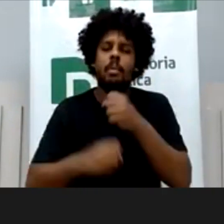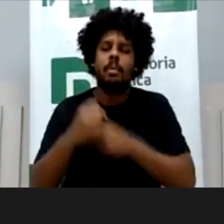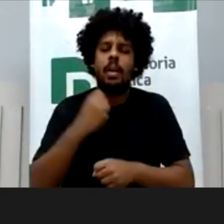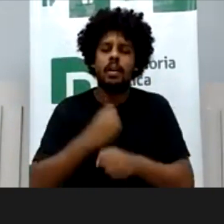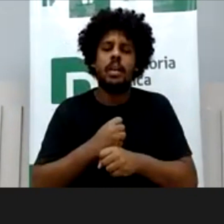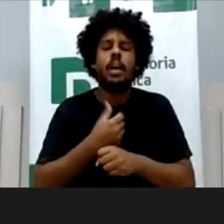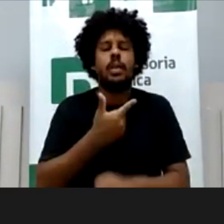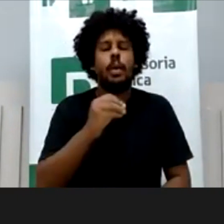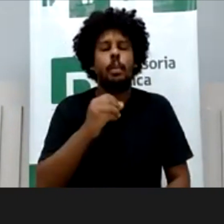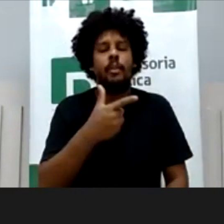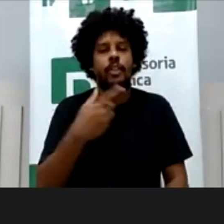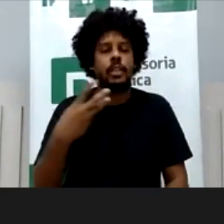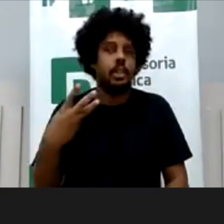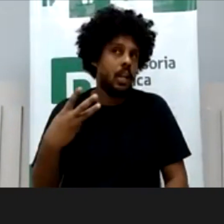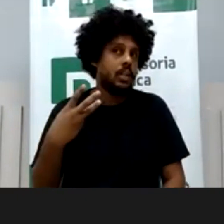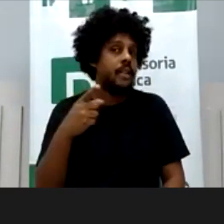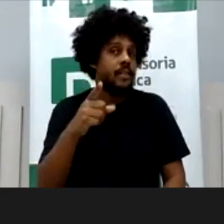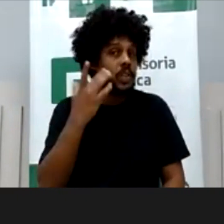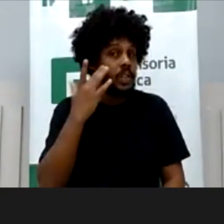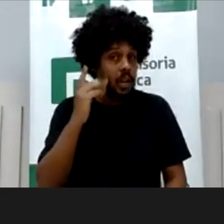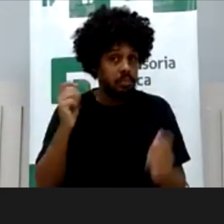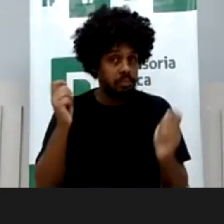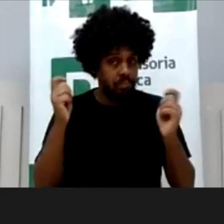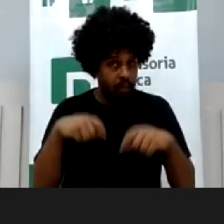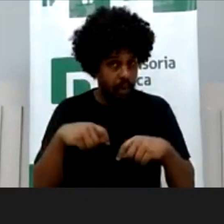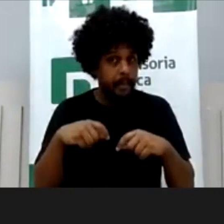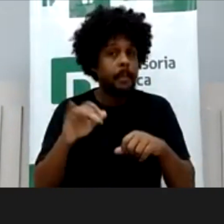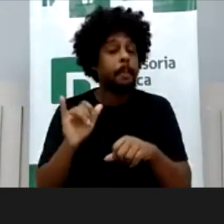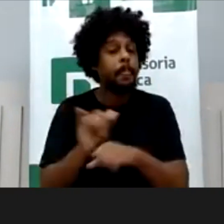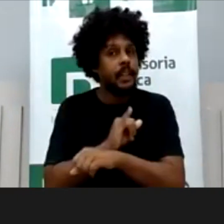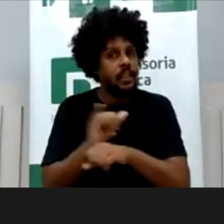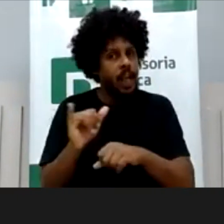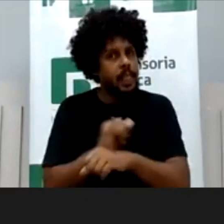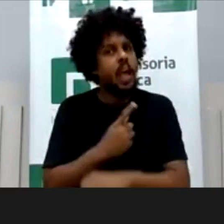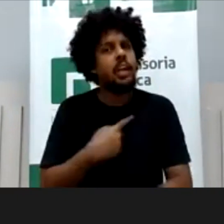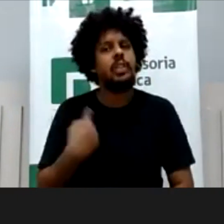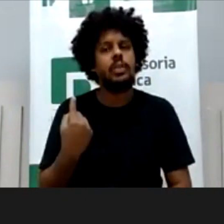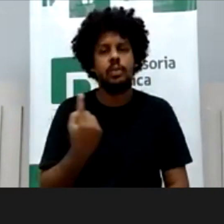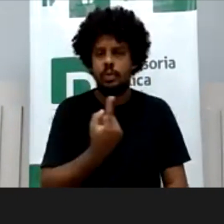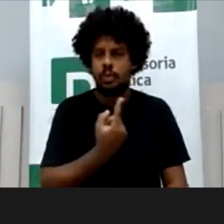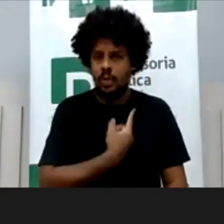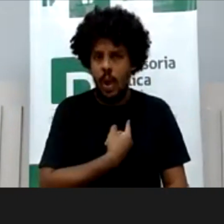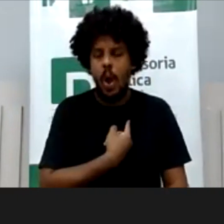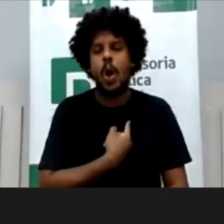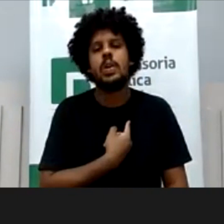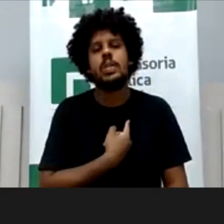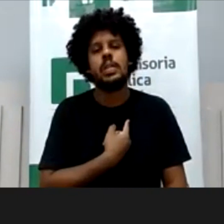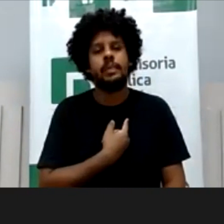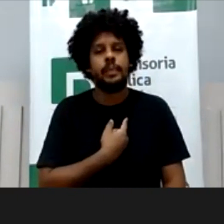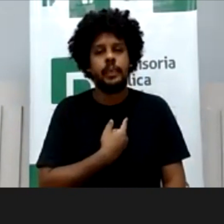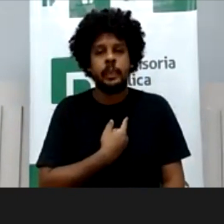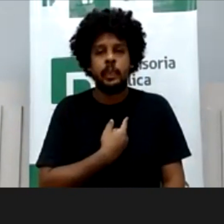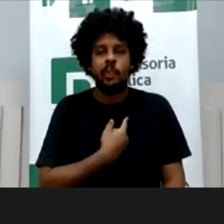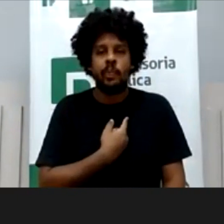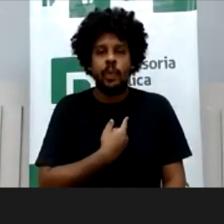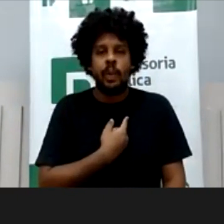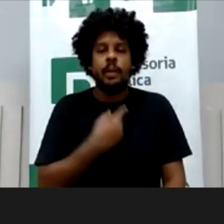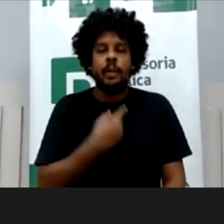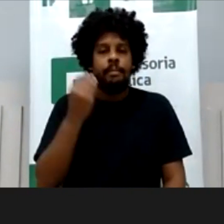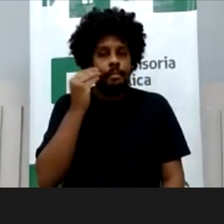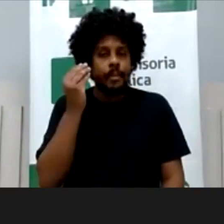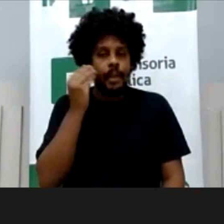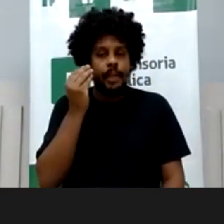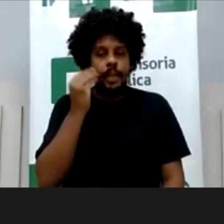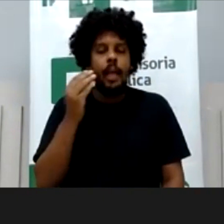sinal, então será que também não seria um caminho e nós encampássemos essa, esse, esse caminho de um